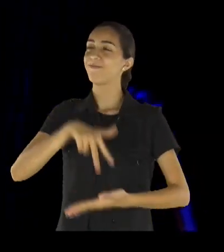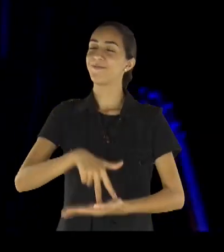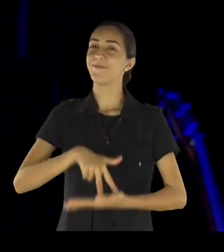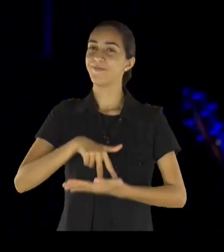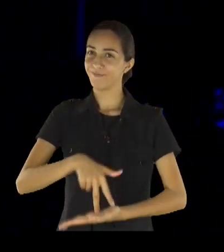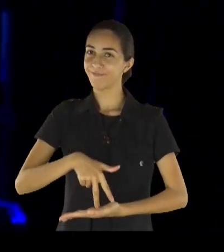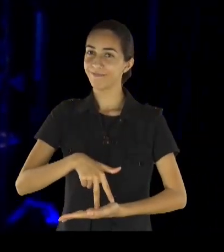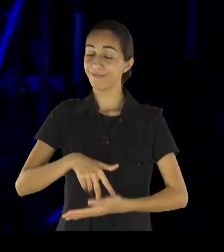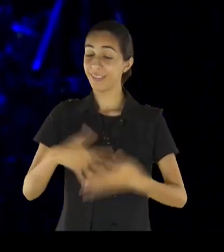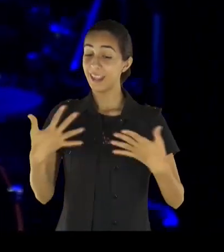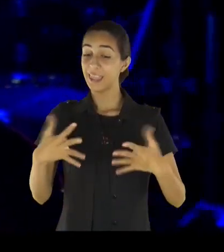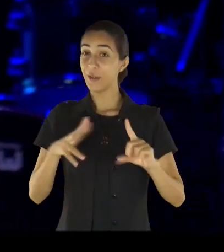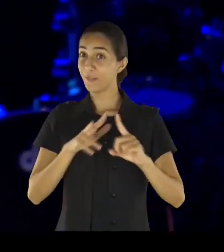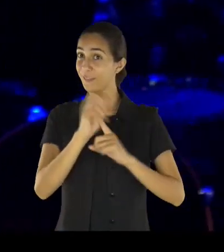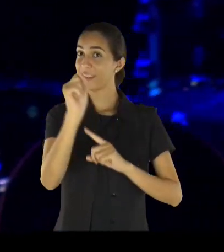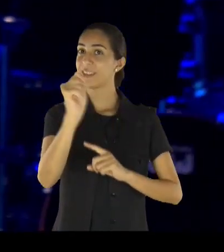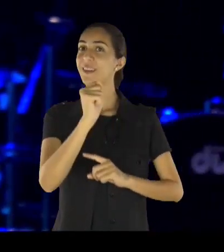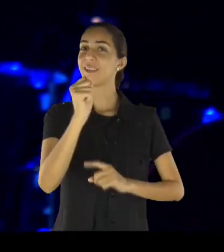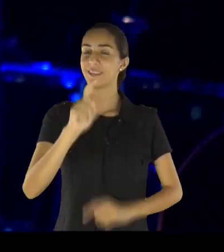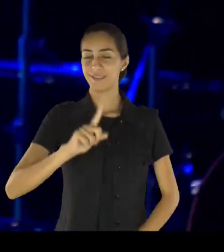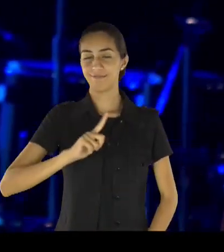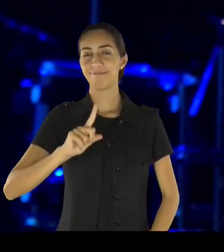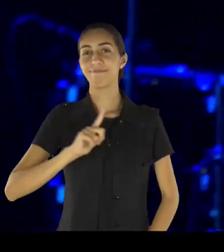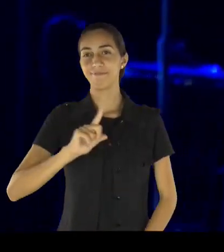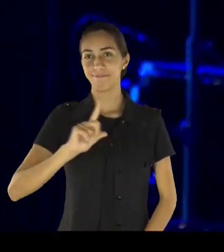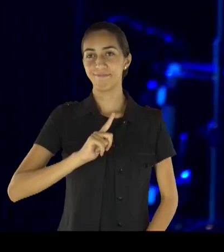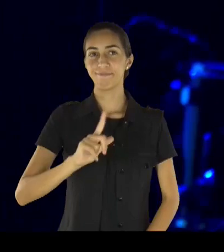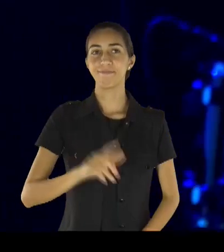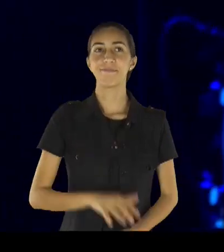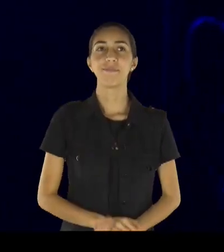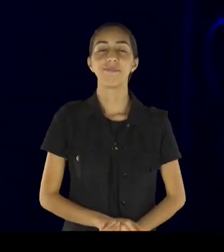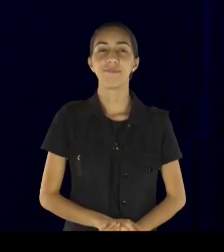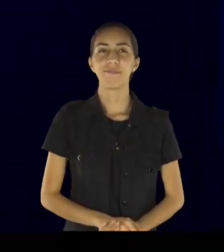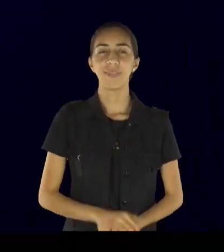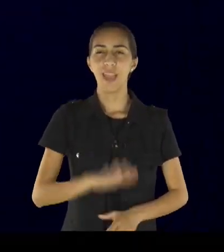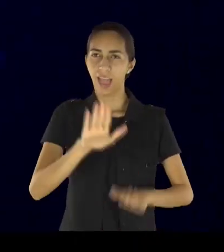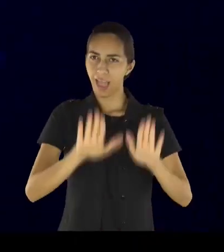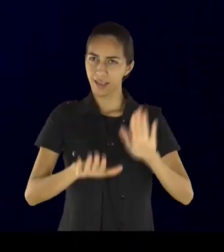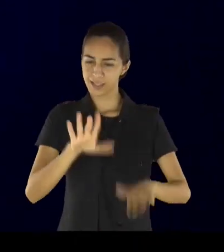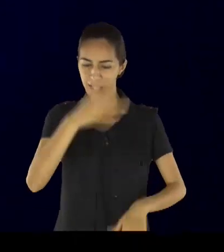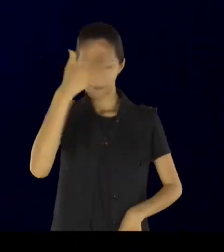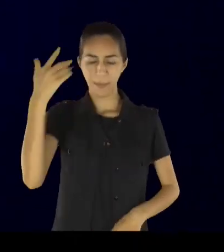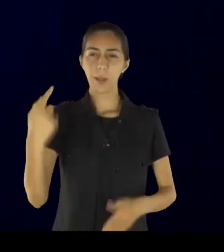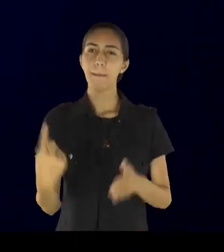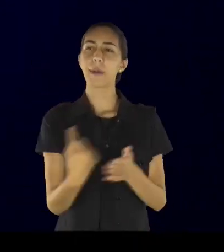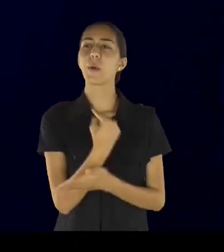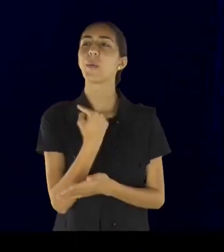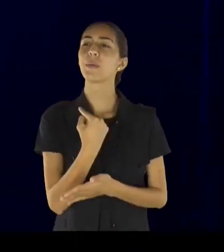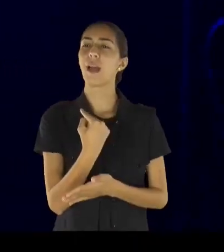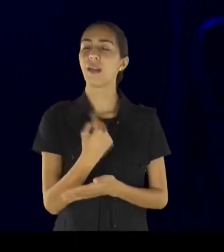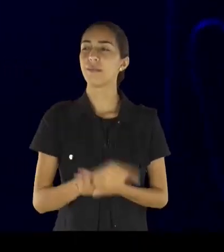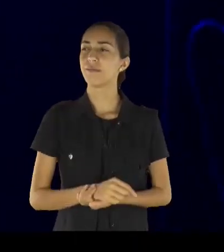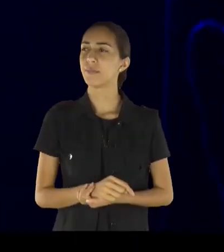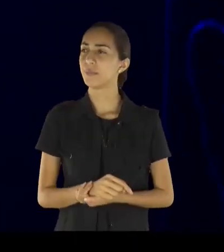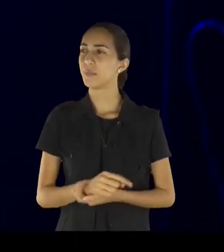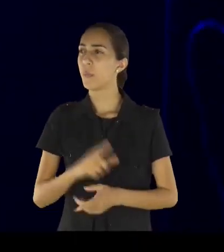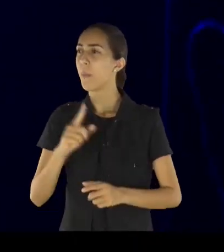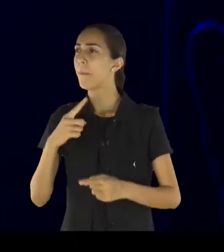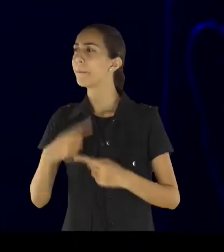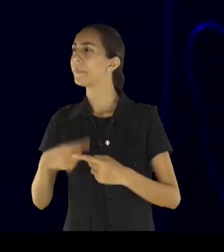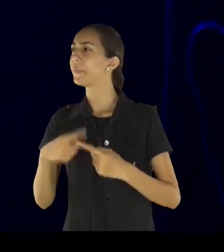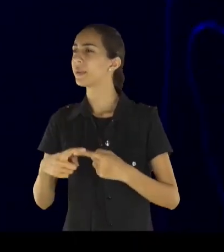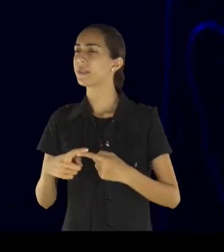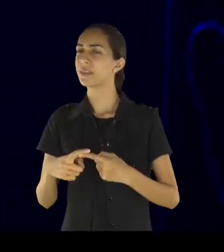não sei, alguém, alguém pode perguntar para você, por que você está tão animado, olha o a gente está vivendo, sei, porque eu vivo, num ânimo